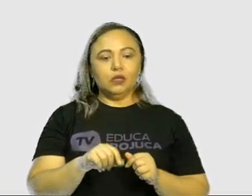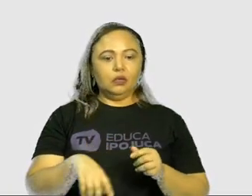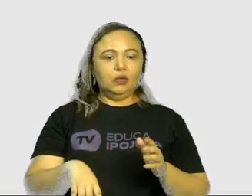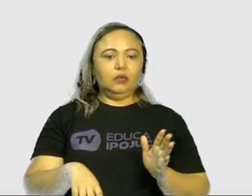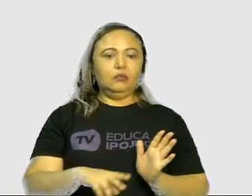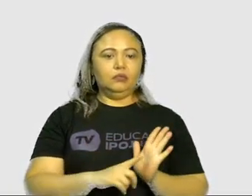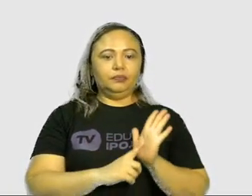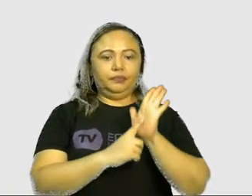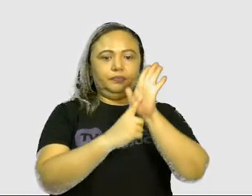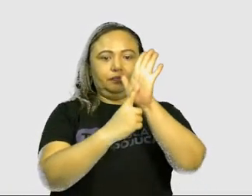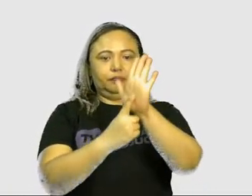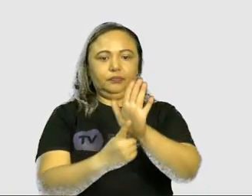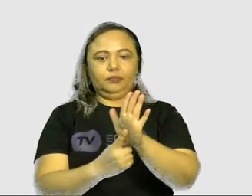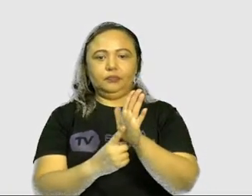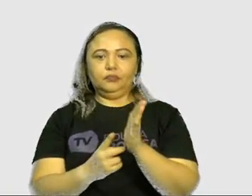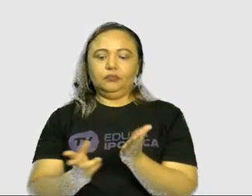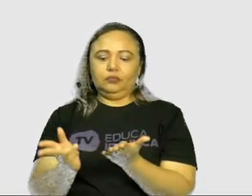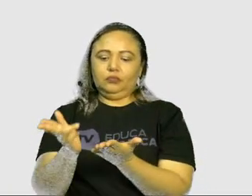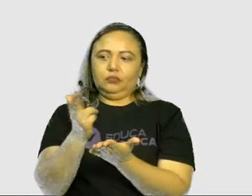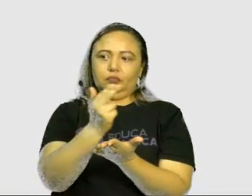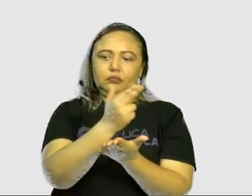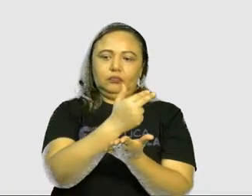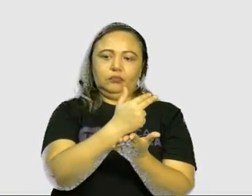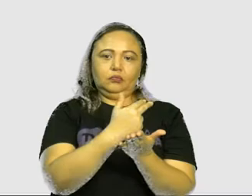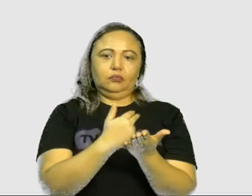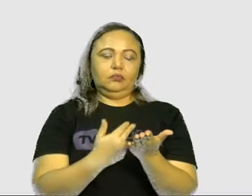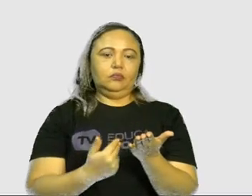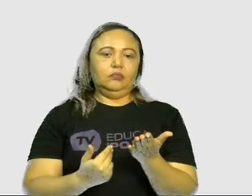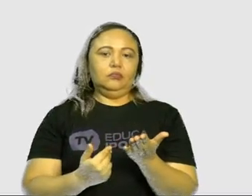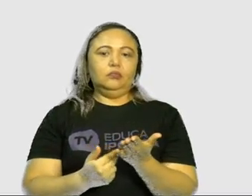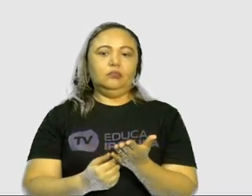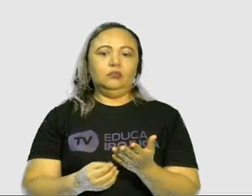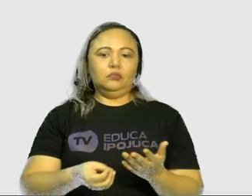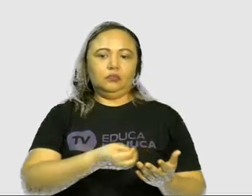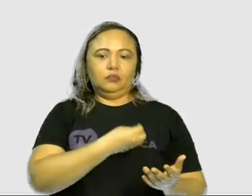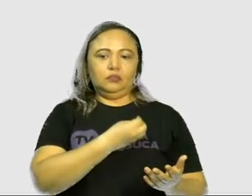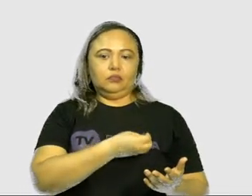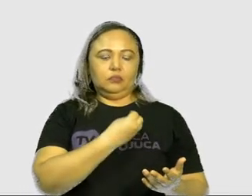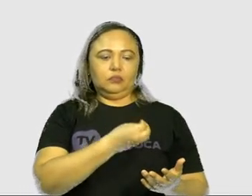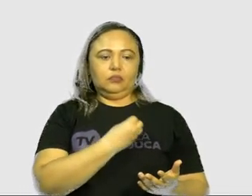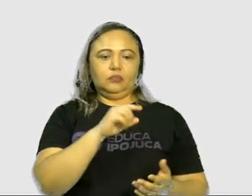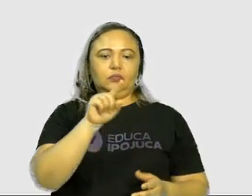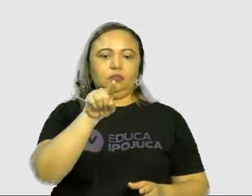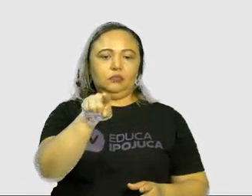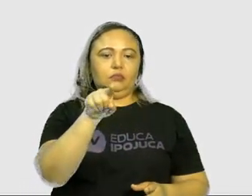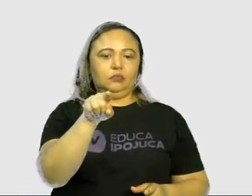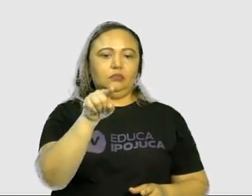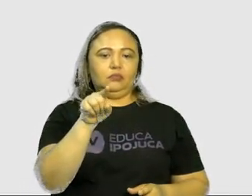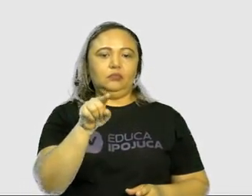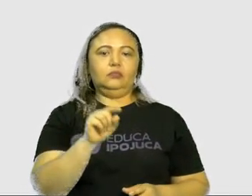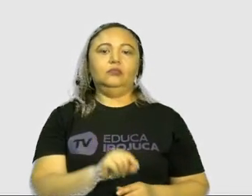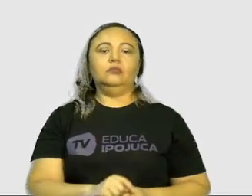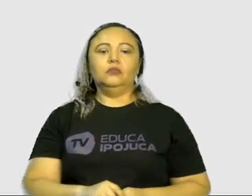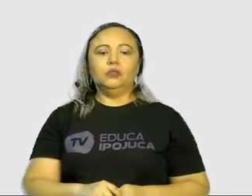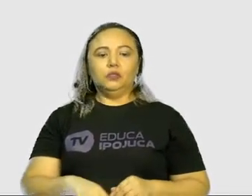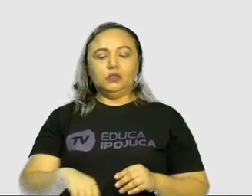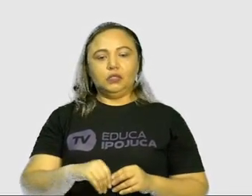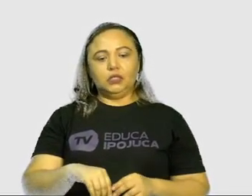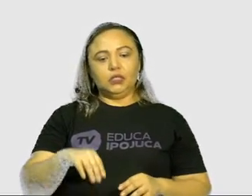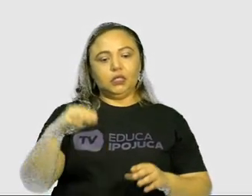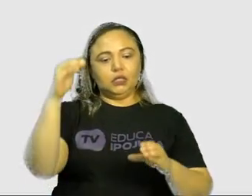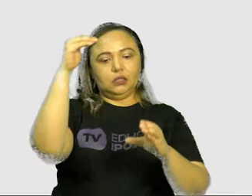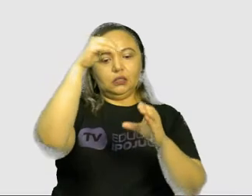Representar, através de desenho, alguma relação de convivência que você pratica na escola